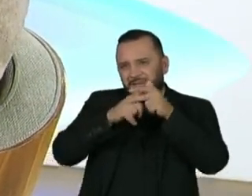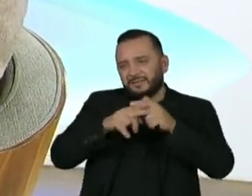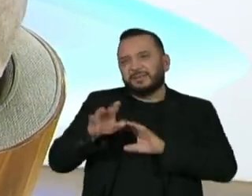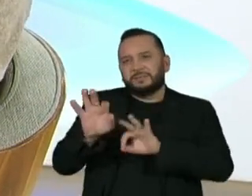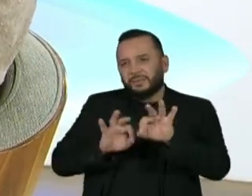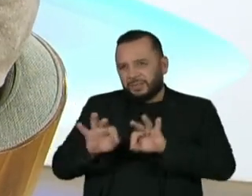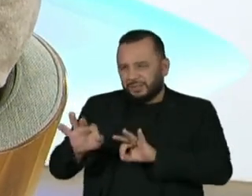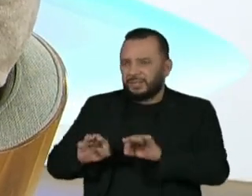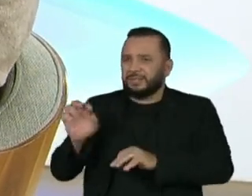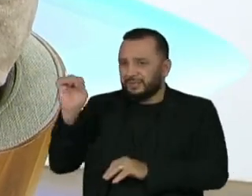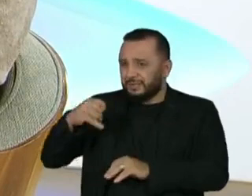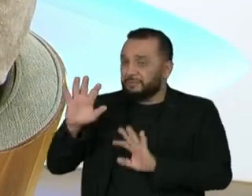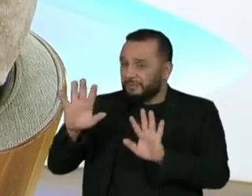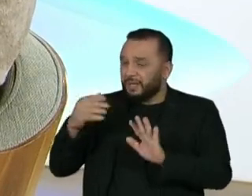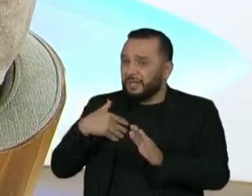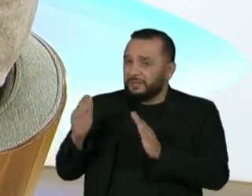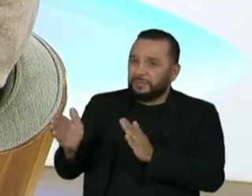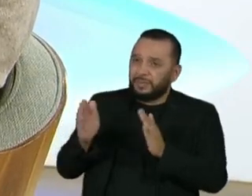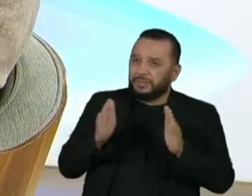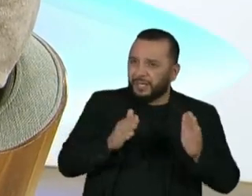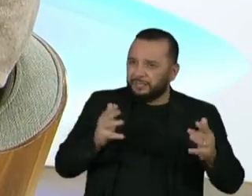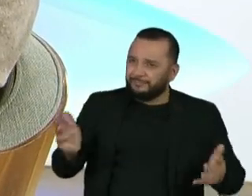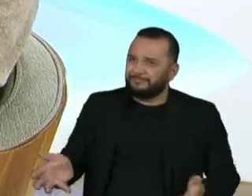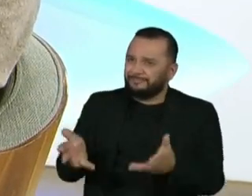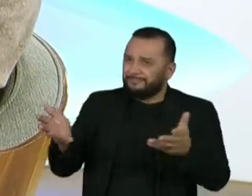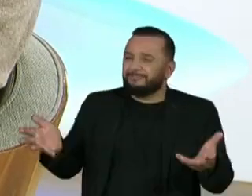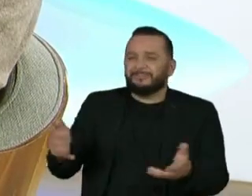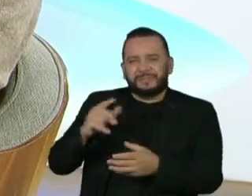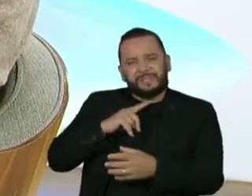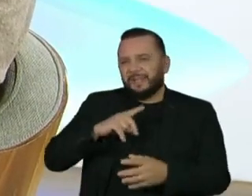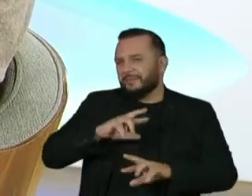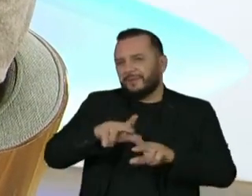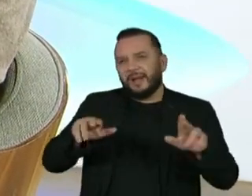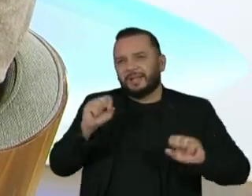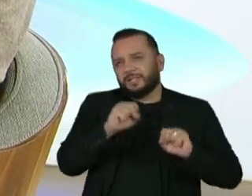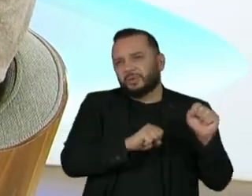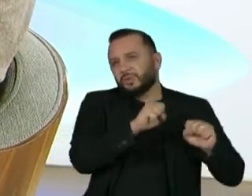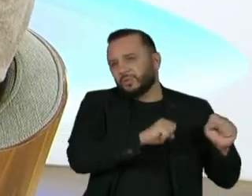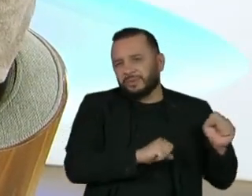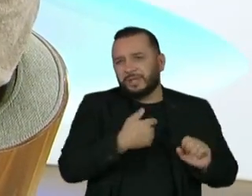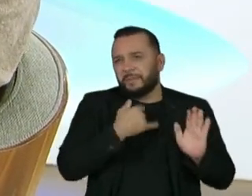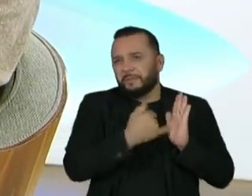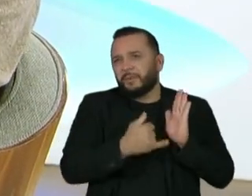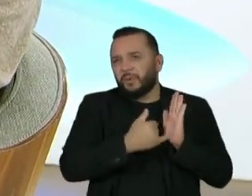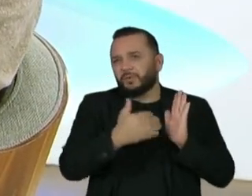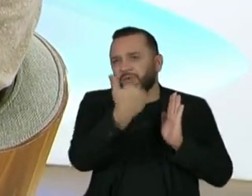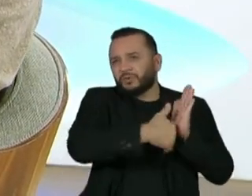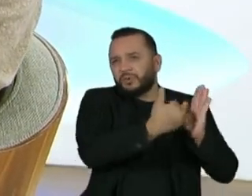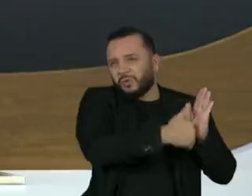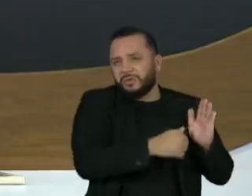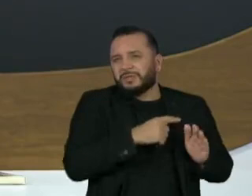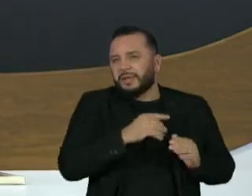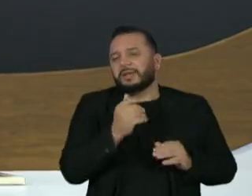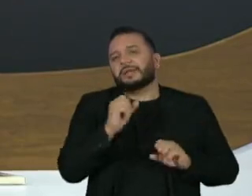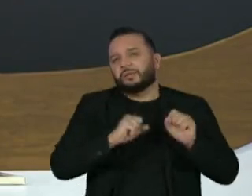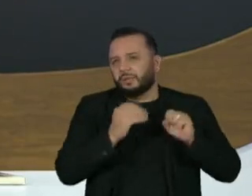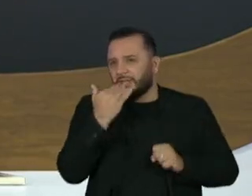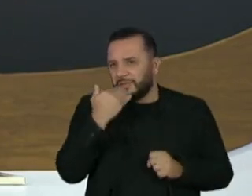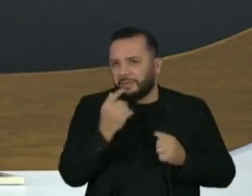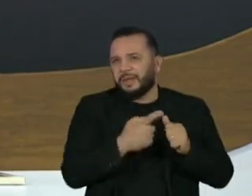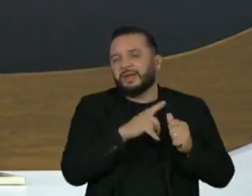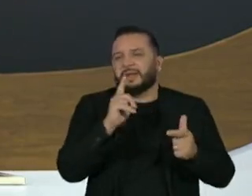processo de fomento que existe em várias indústrias, inclusive, né? A isenção fiscal é uma coisa que acontece, assim, em indústria alimentícia,